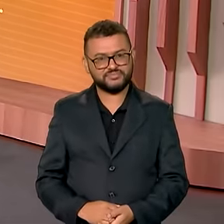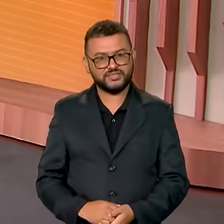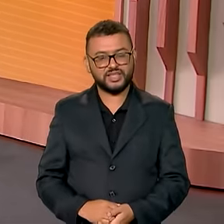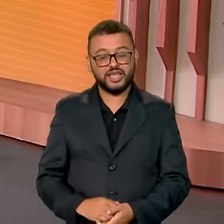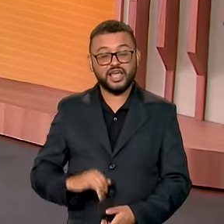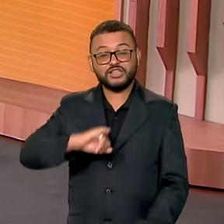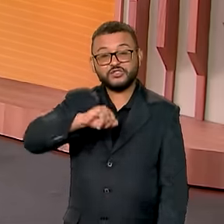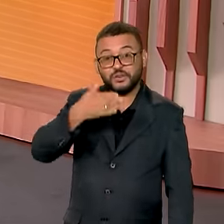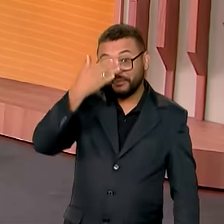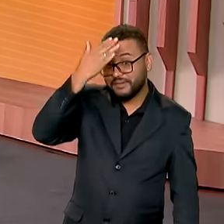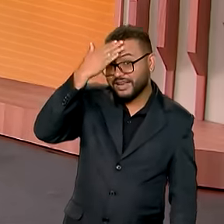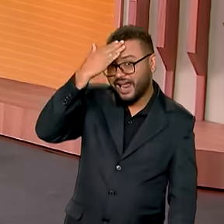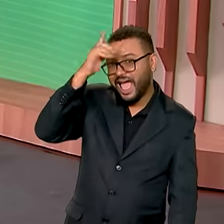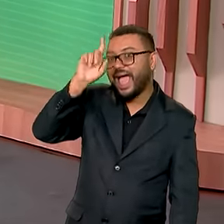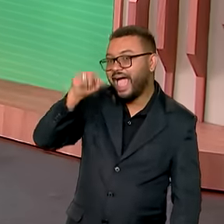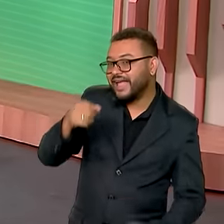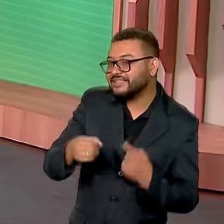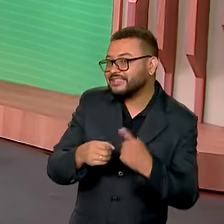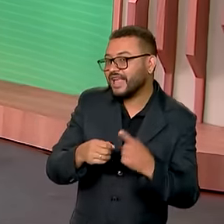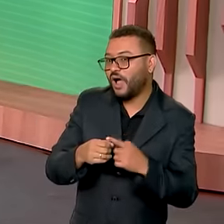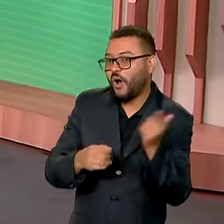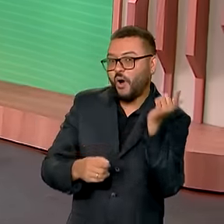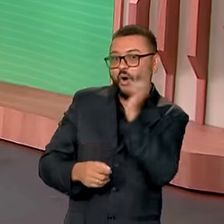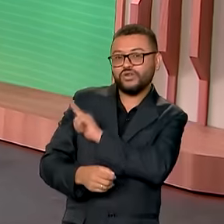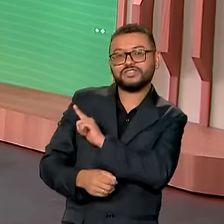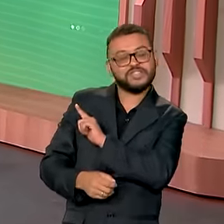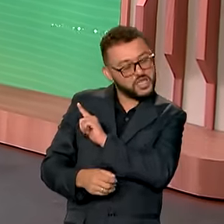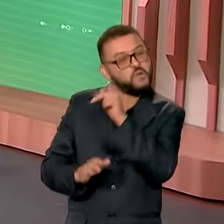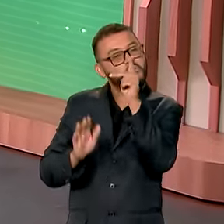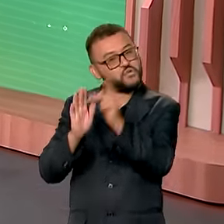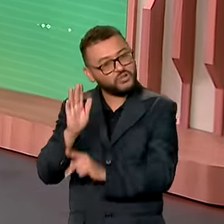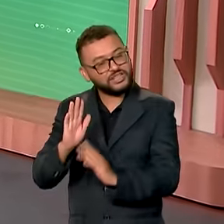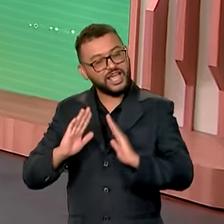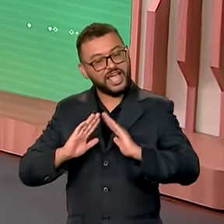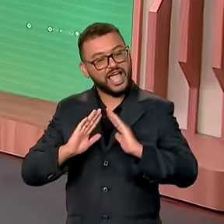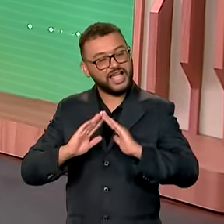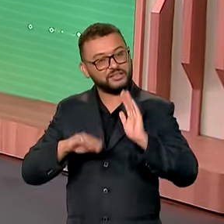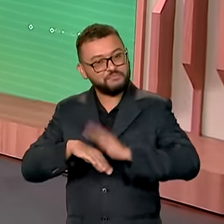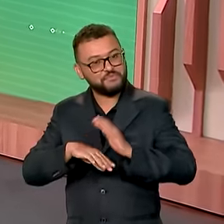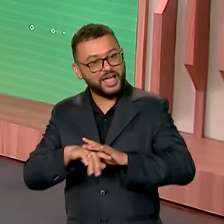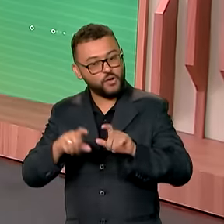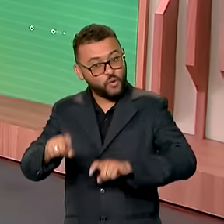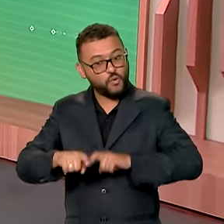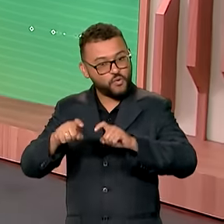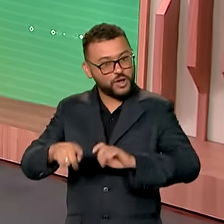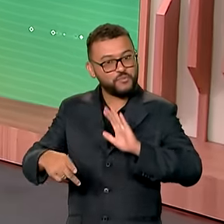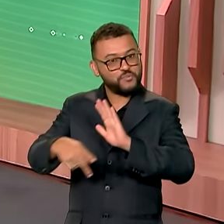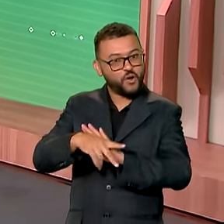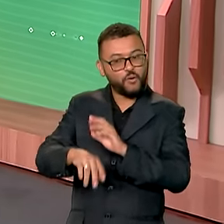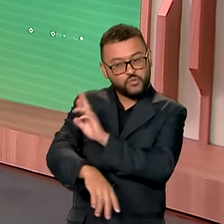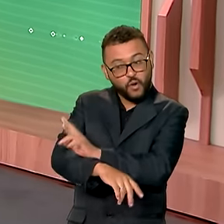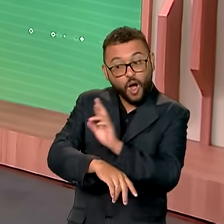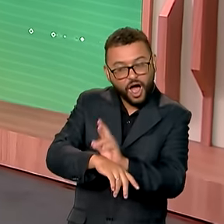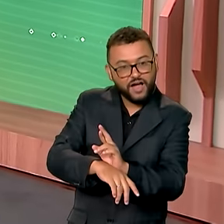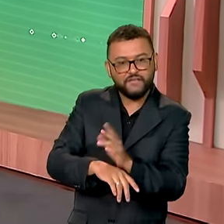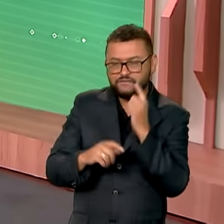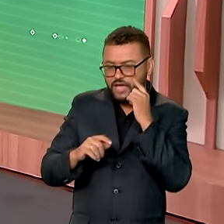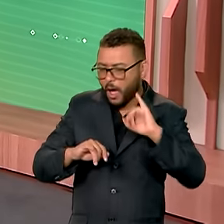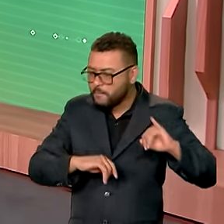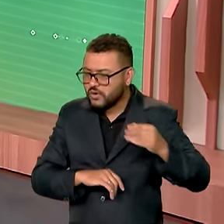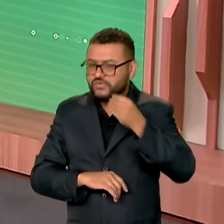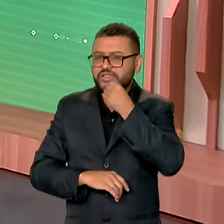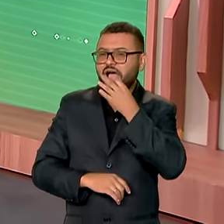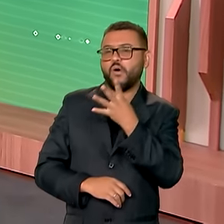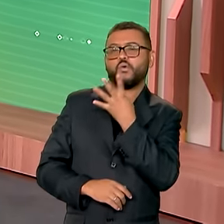Giparaná é um dos municípios beneficiados por esse programa Morar Mais Rural em Rondônia. Então vamos aproveitar para